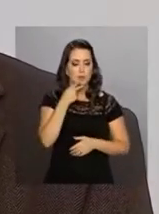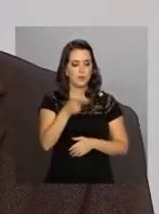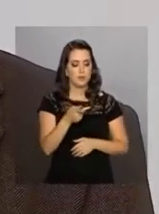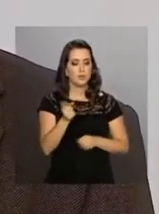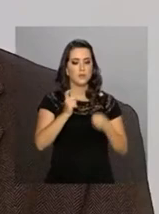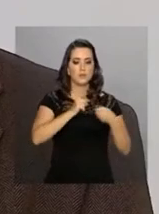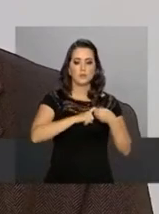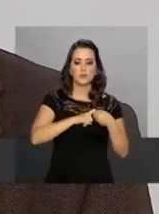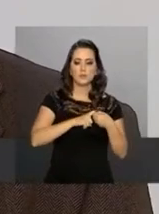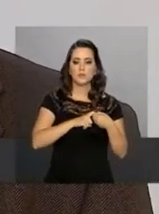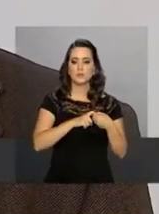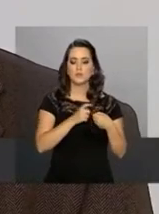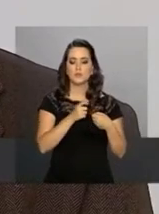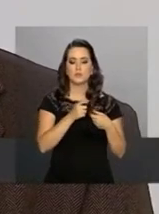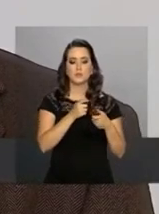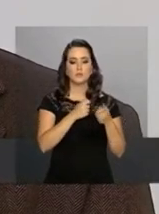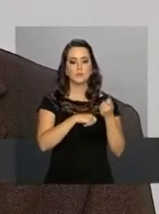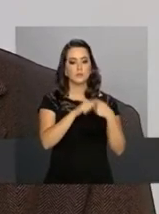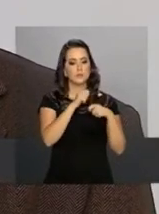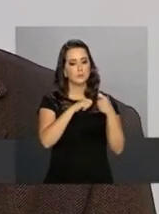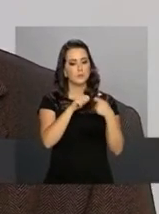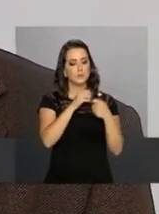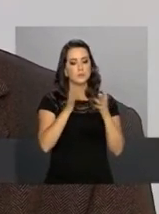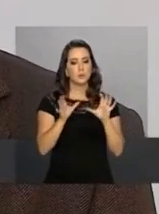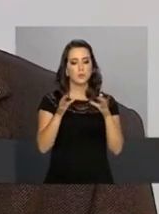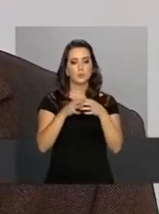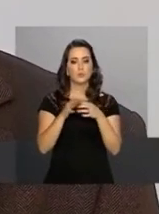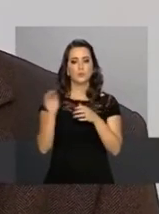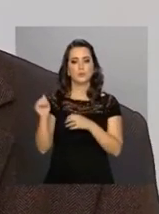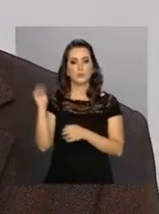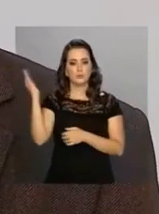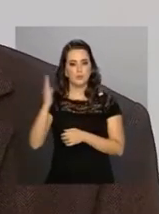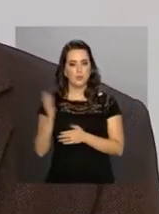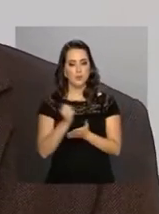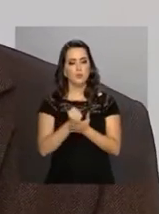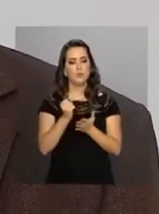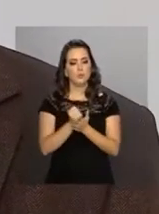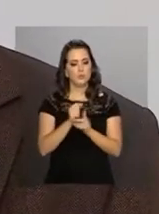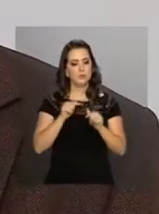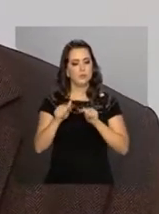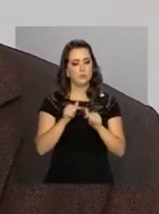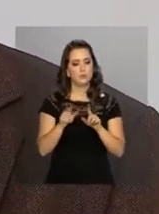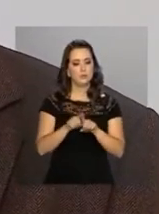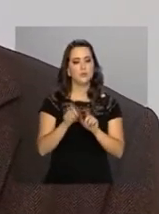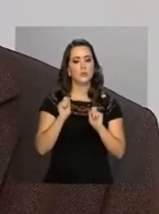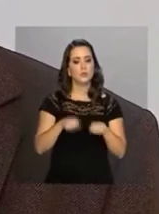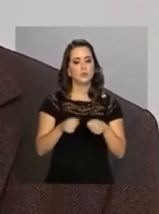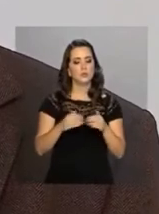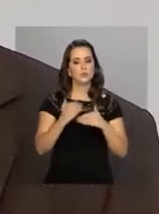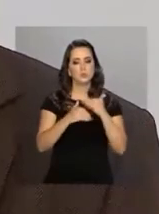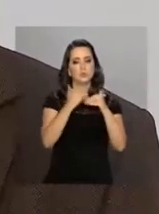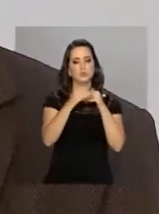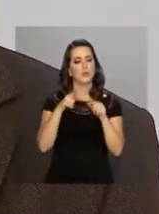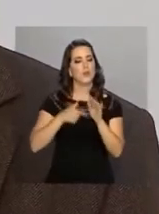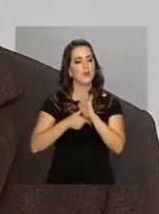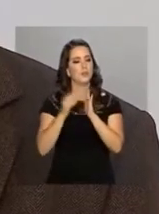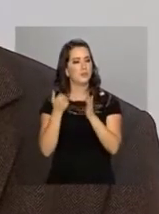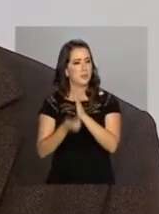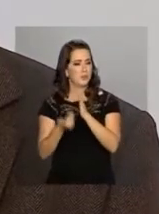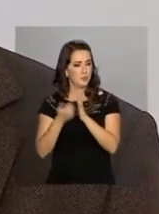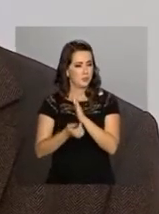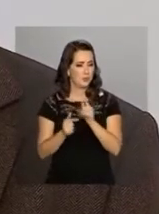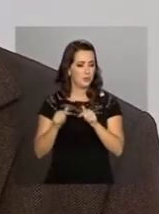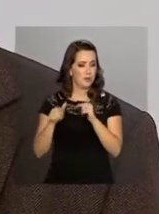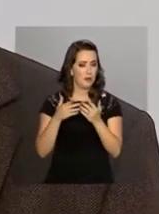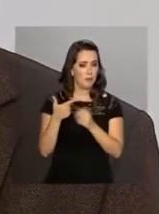a recuperação da força de trabalho imigrante no mercado de trabalho formal, recuperando postos de trabalho que haviam sido perdidos em